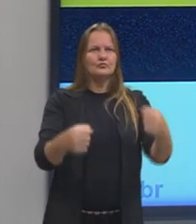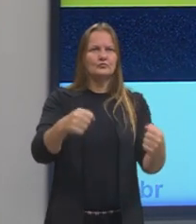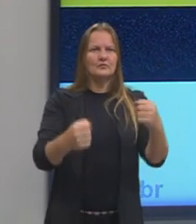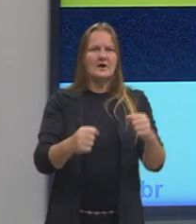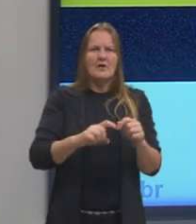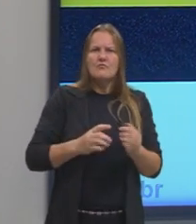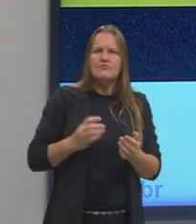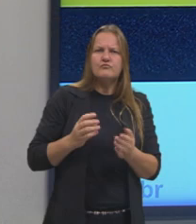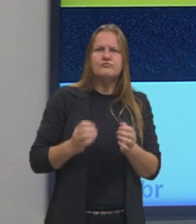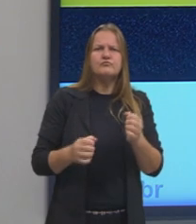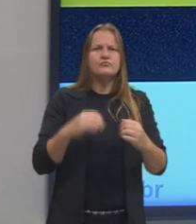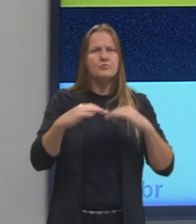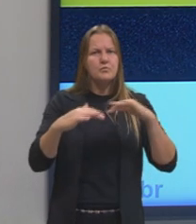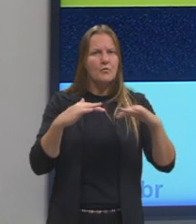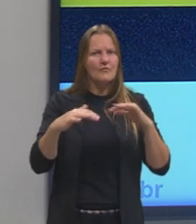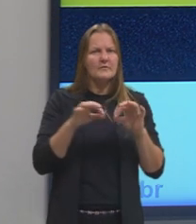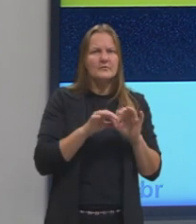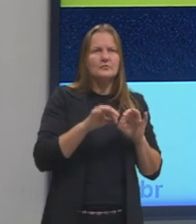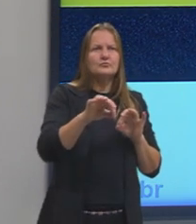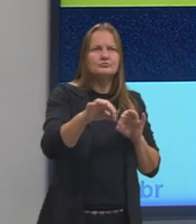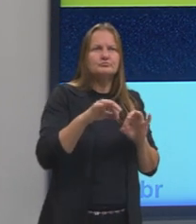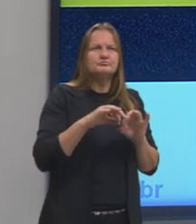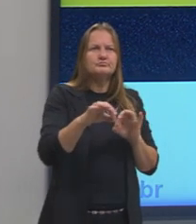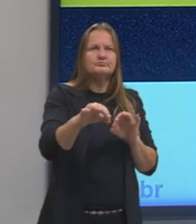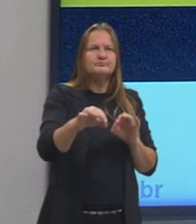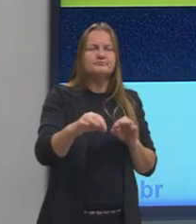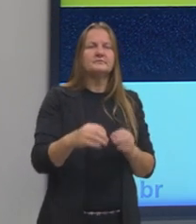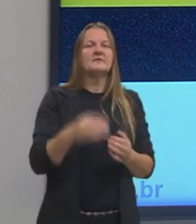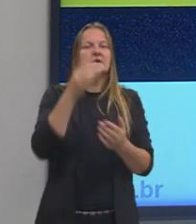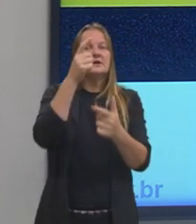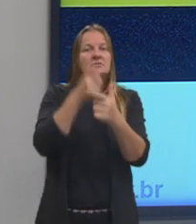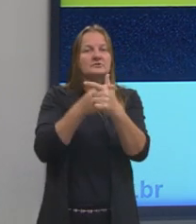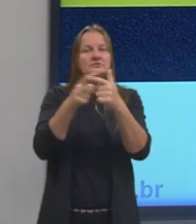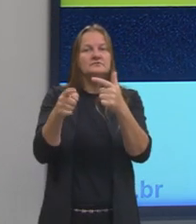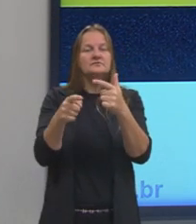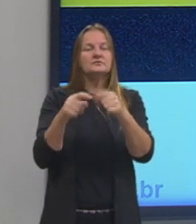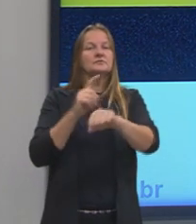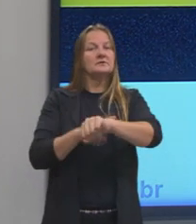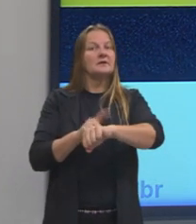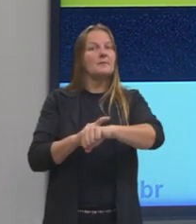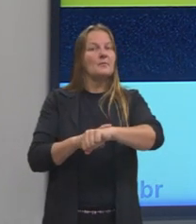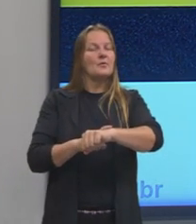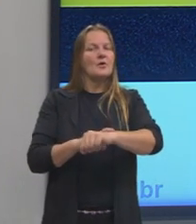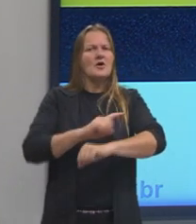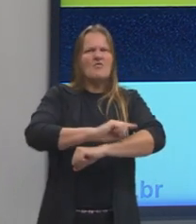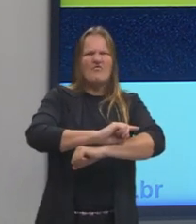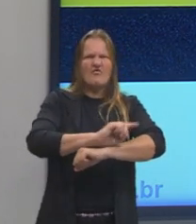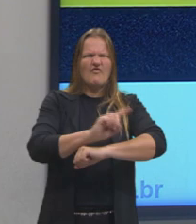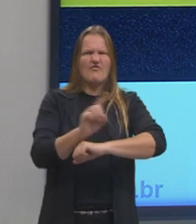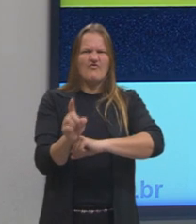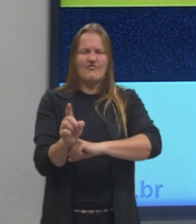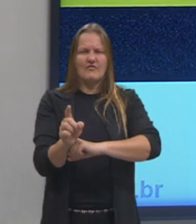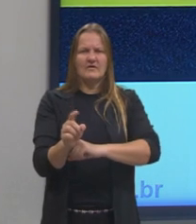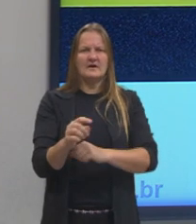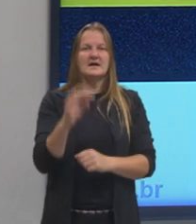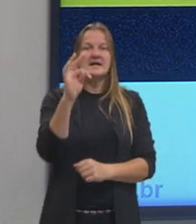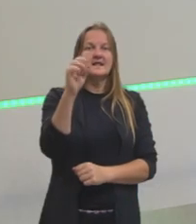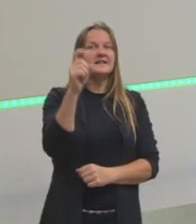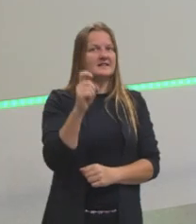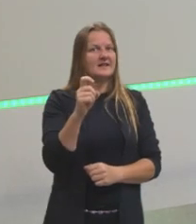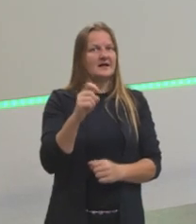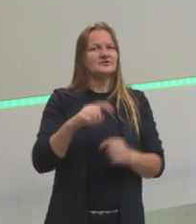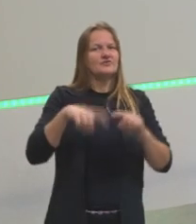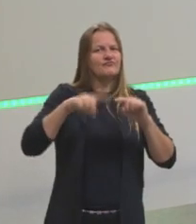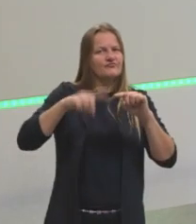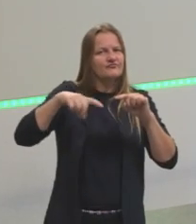andou de distância dividido pelo tempo que ele levou. Então, é essa taxa de